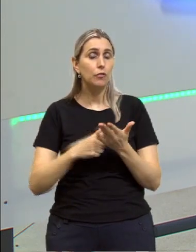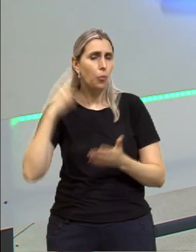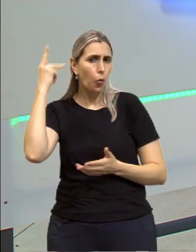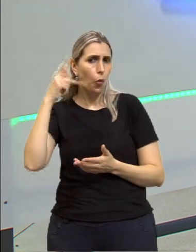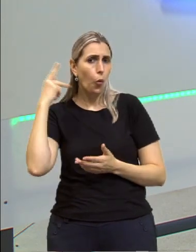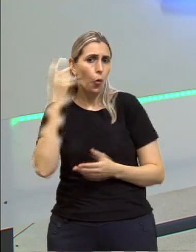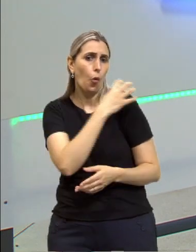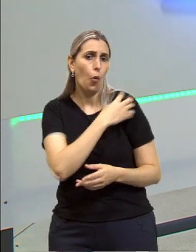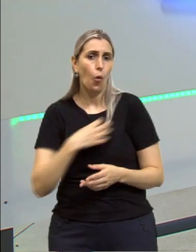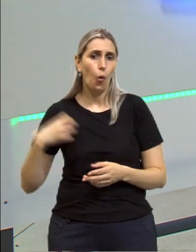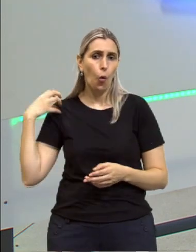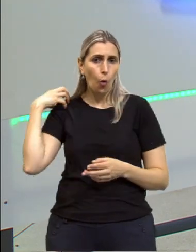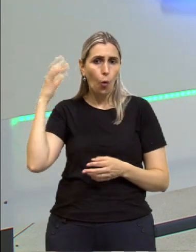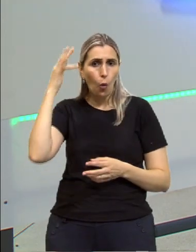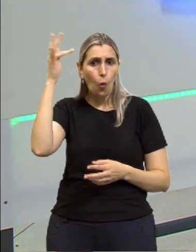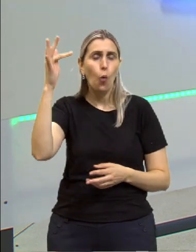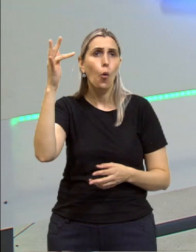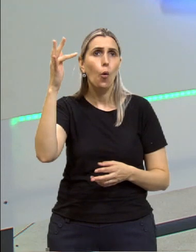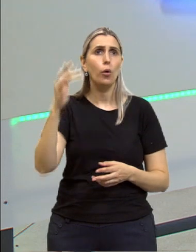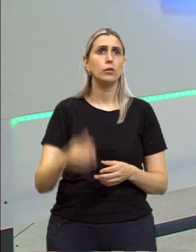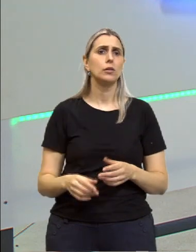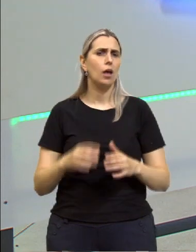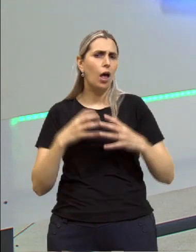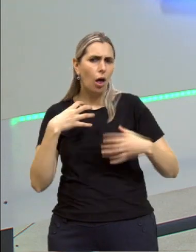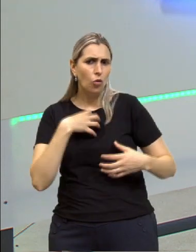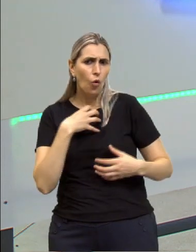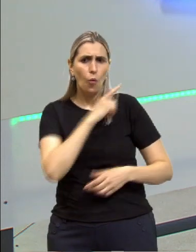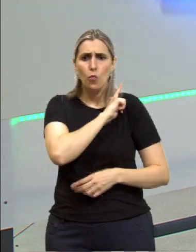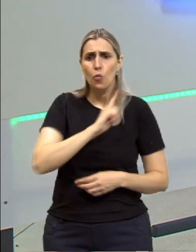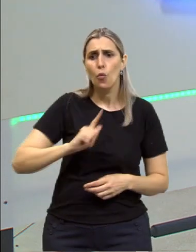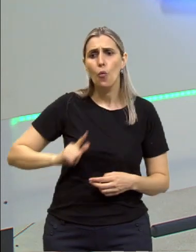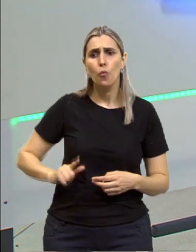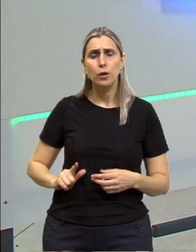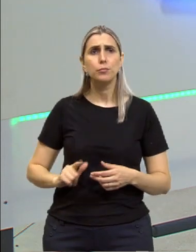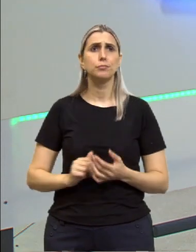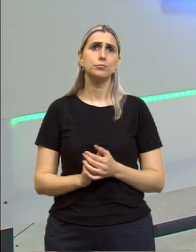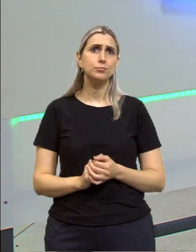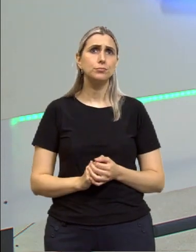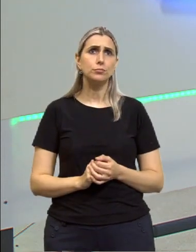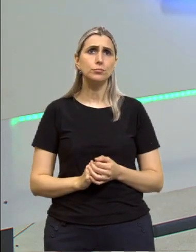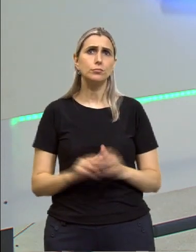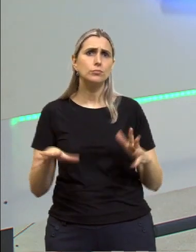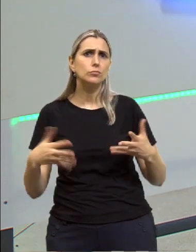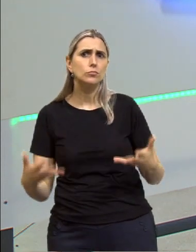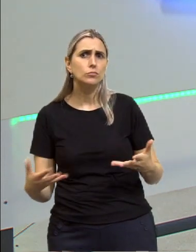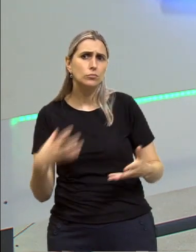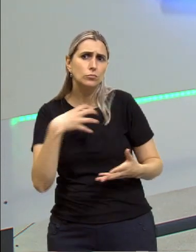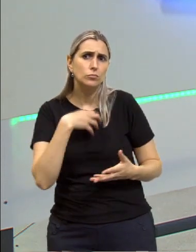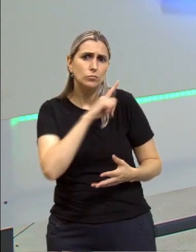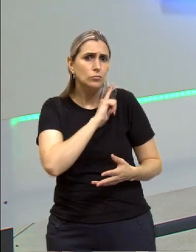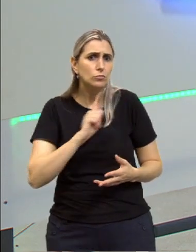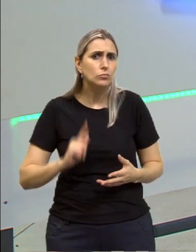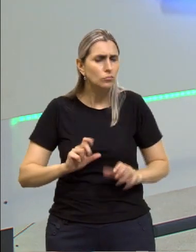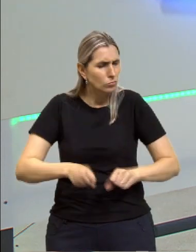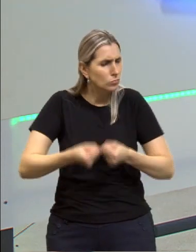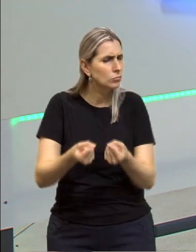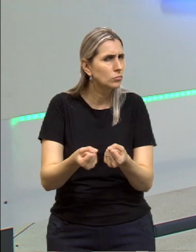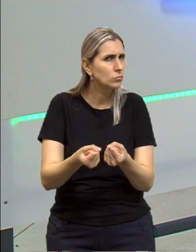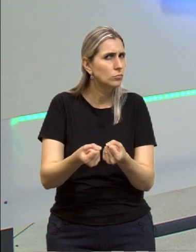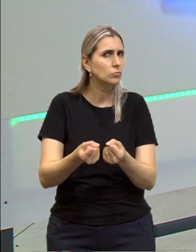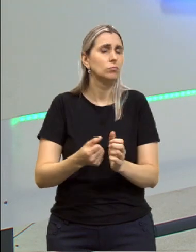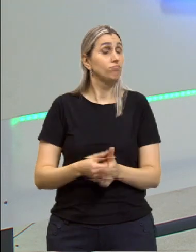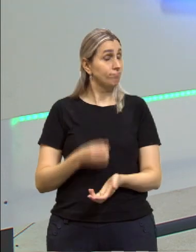as instituições como as formas de governo. Então, e qual é a forma de governo que ele defende?